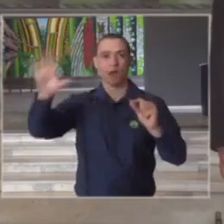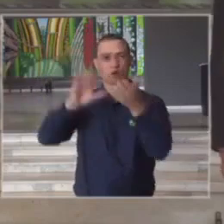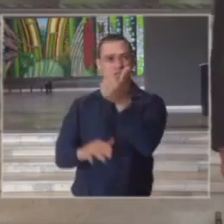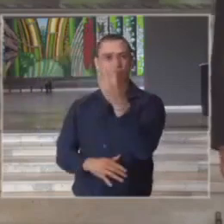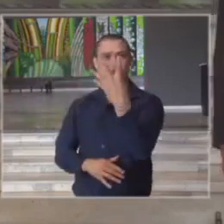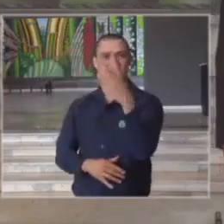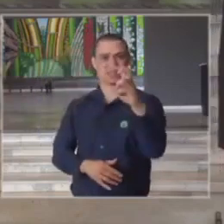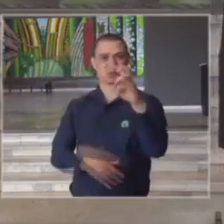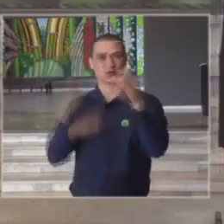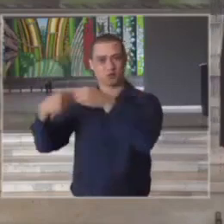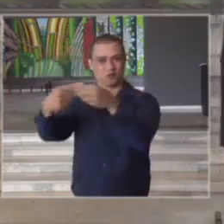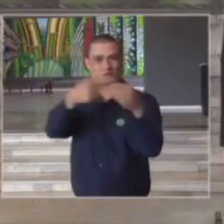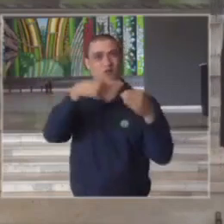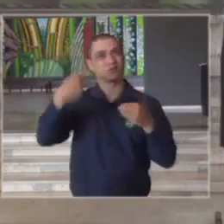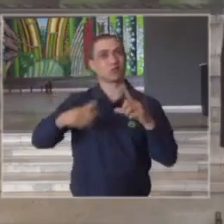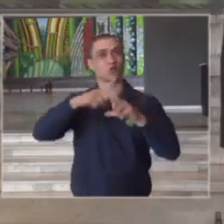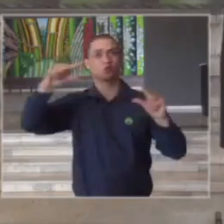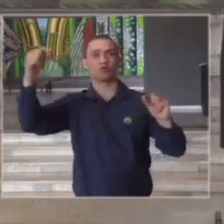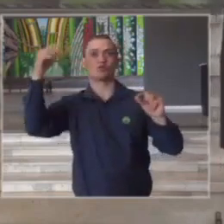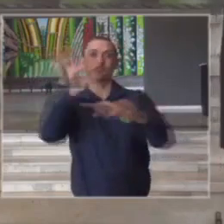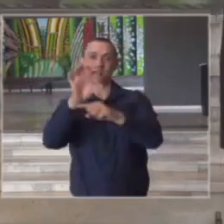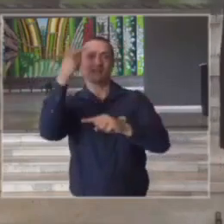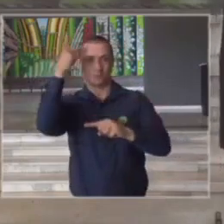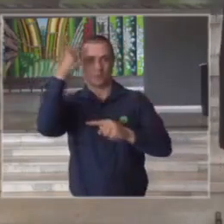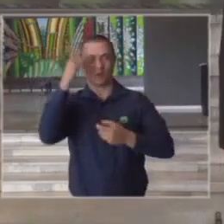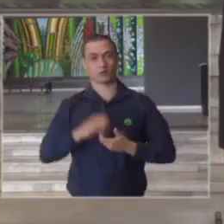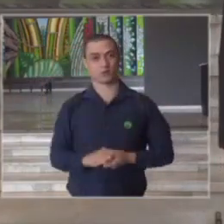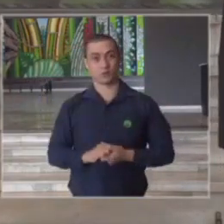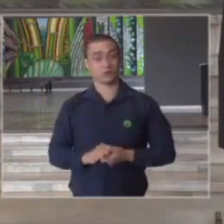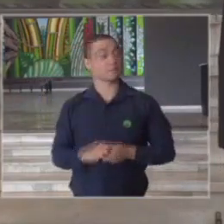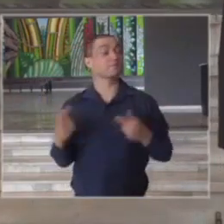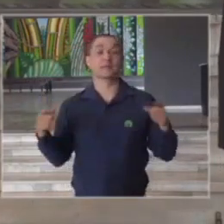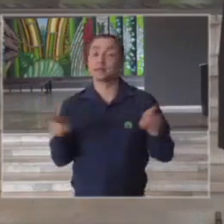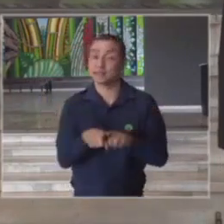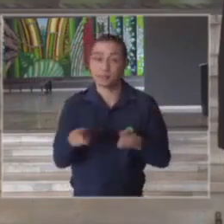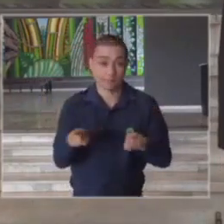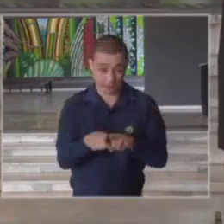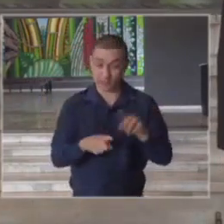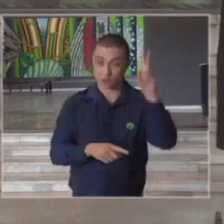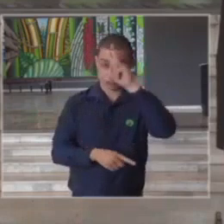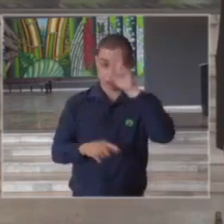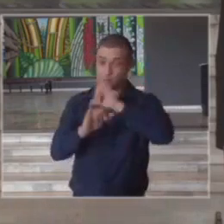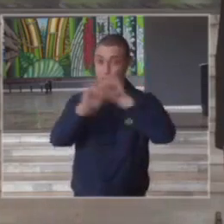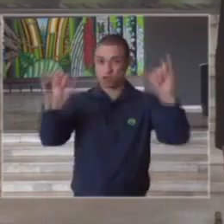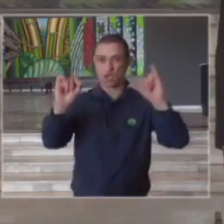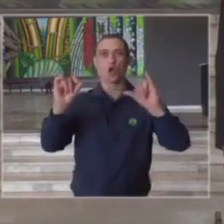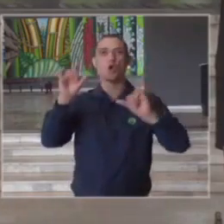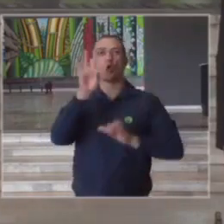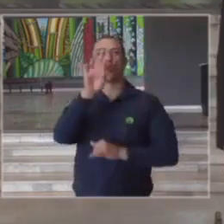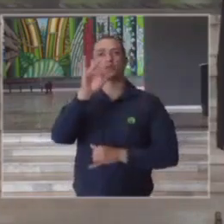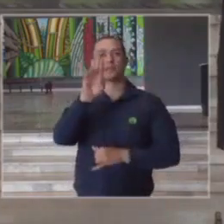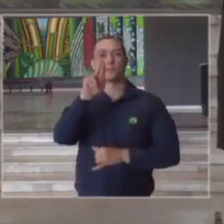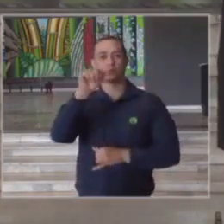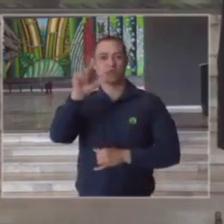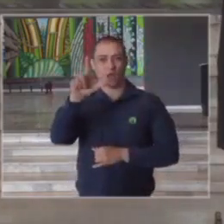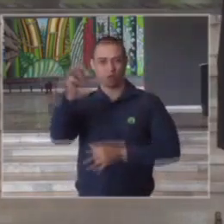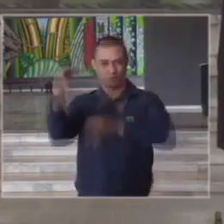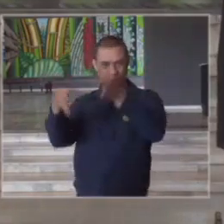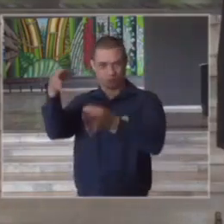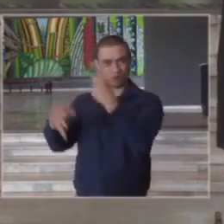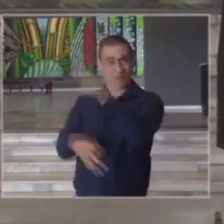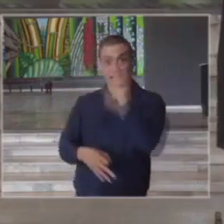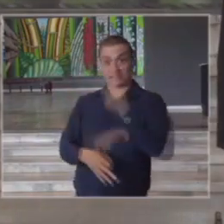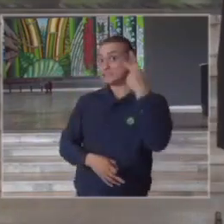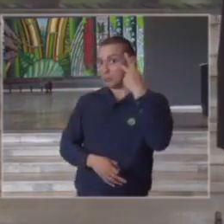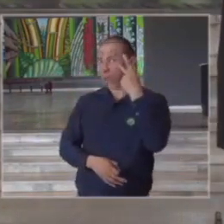645 municípios do Estado de São Paulo e também vale mencionar o Tribunal de Justiça do Estado de São Paulo